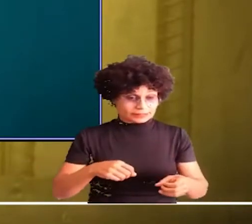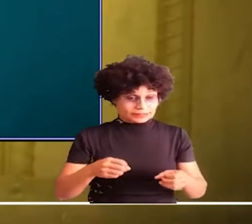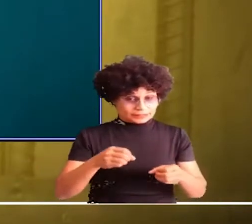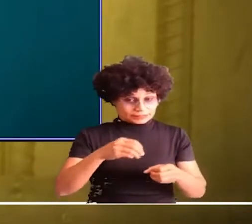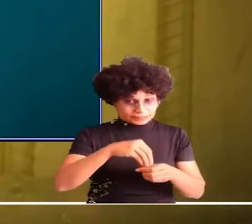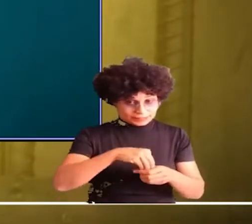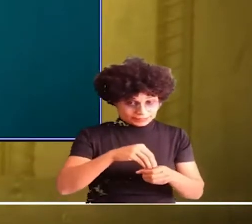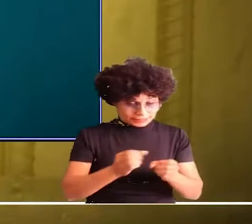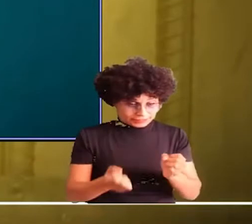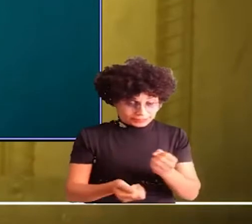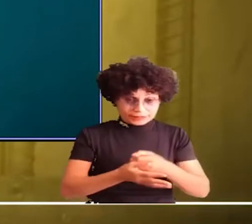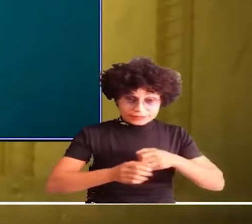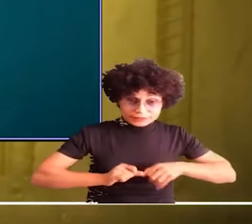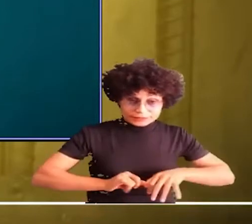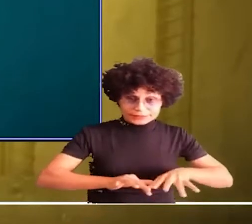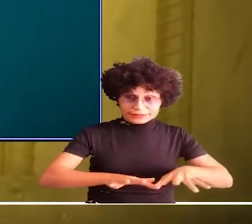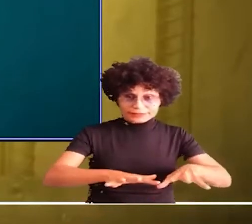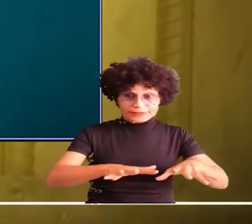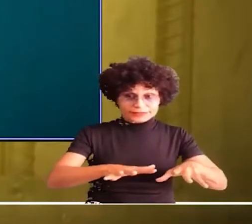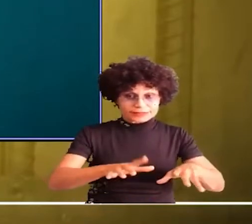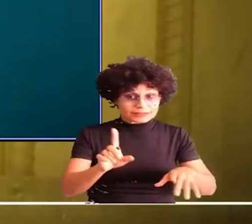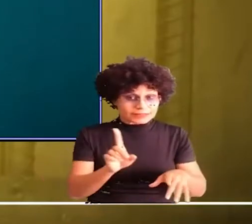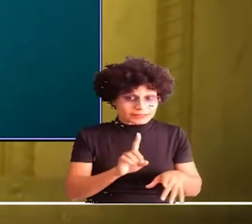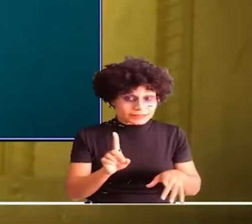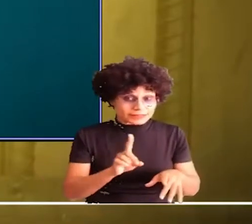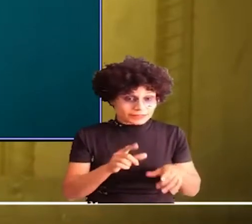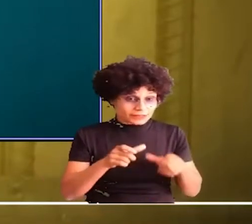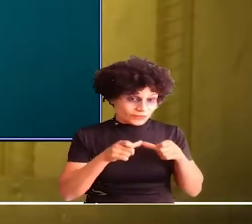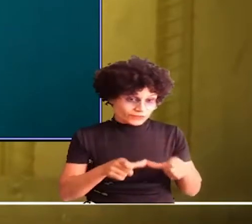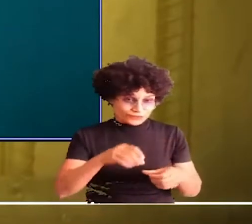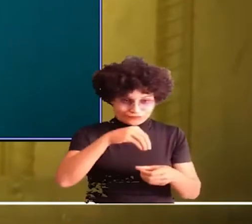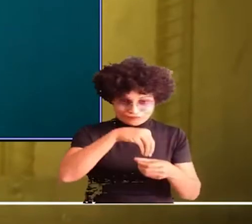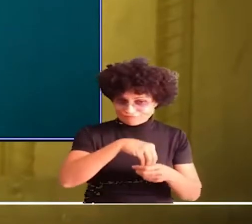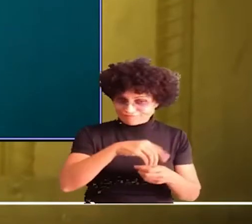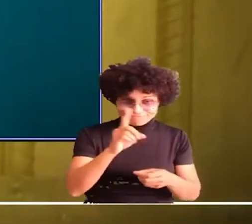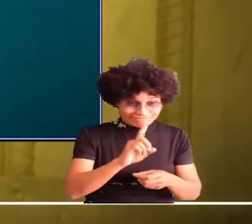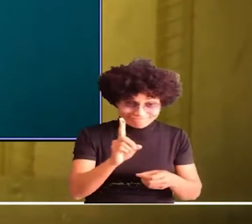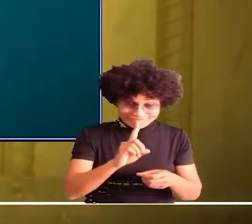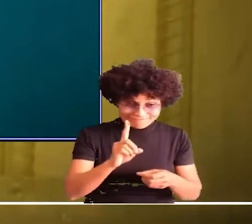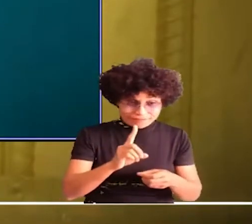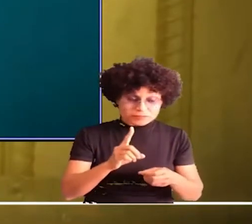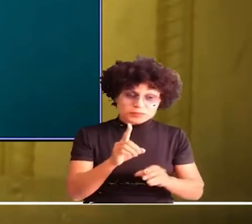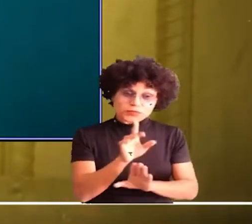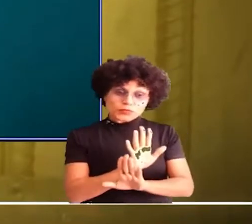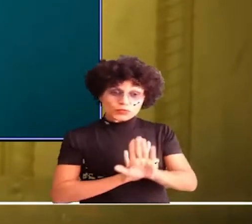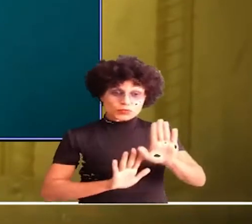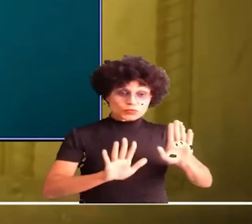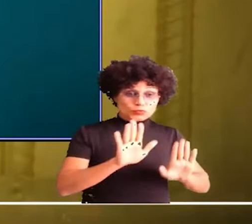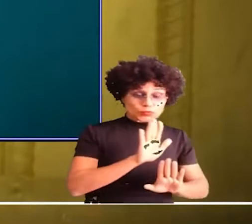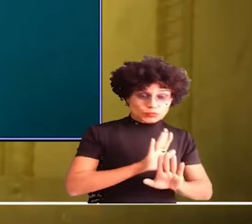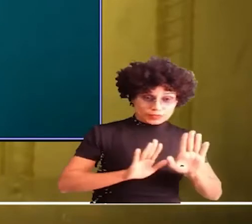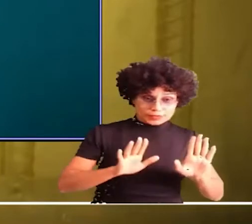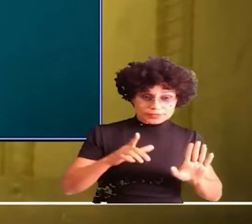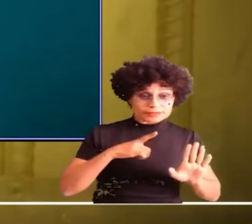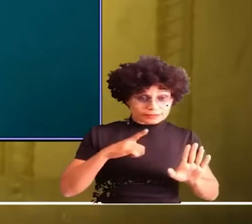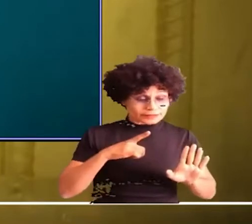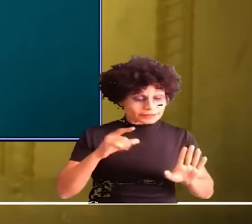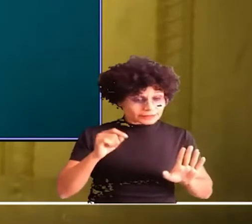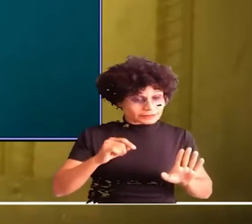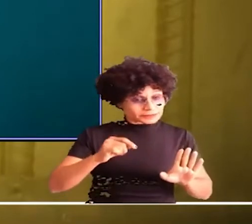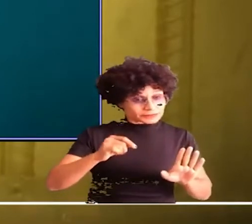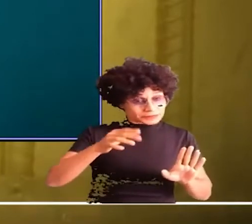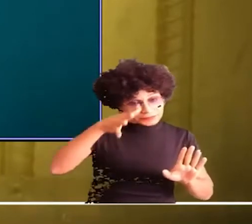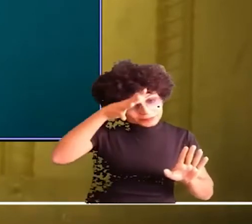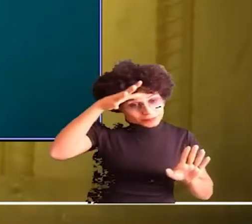não se alastrou e ela não se fixou no sistema prisional. Basta ver os senhores aí. A população